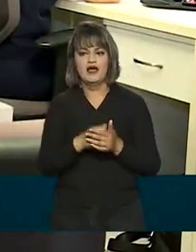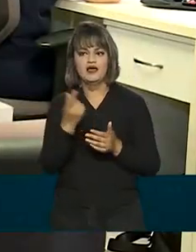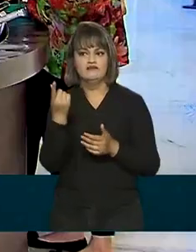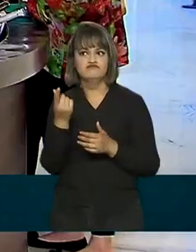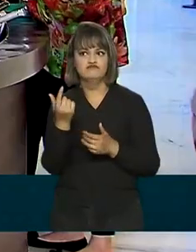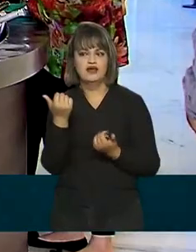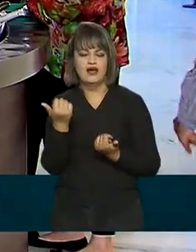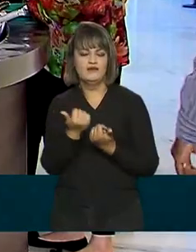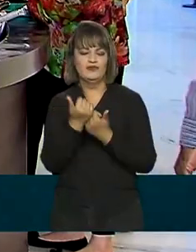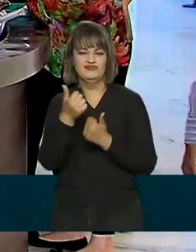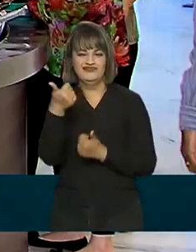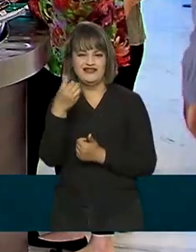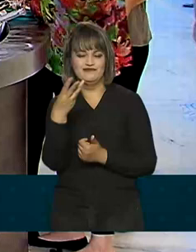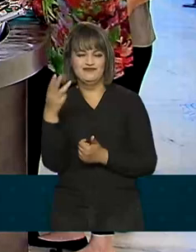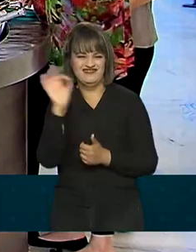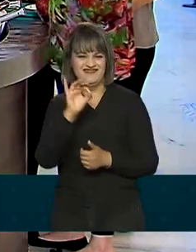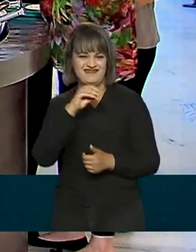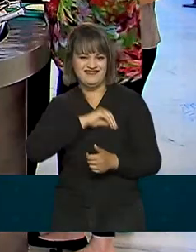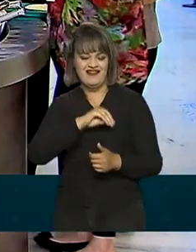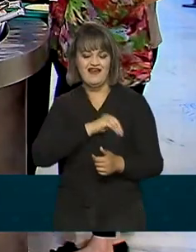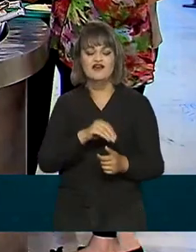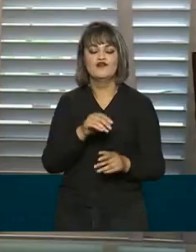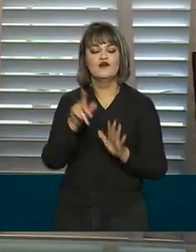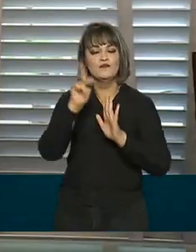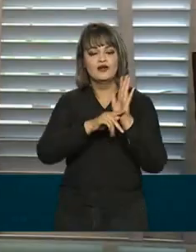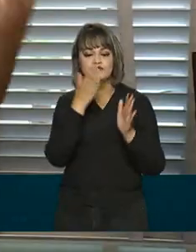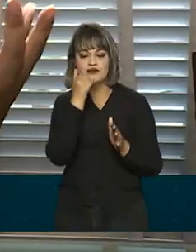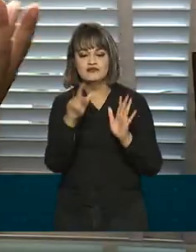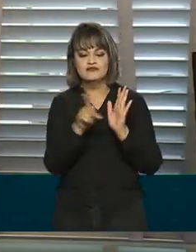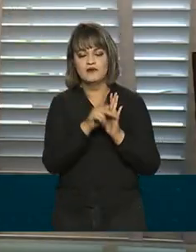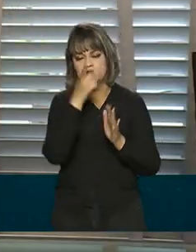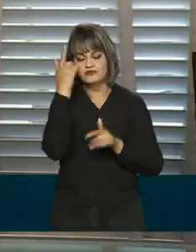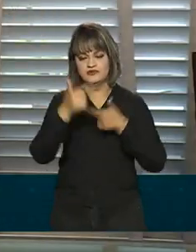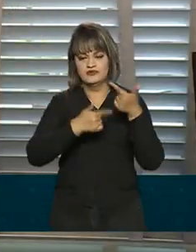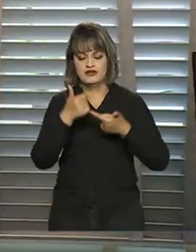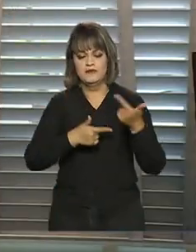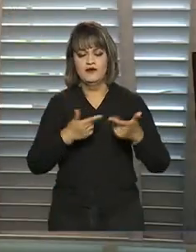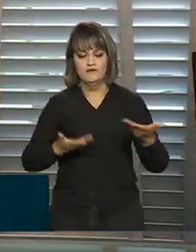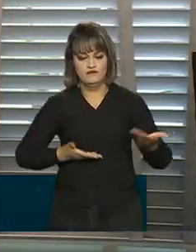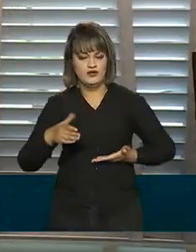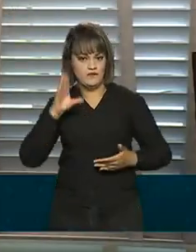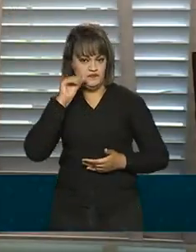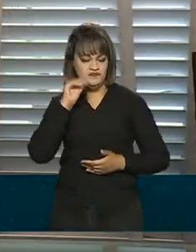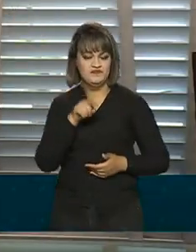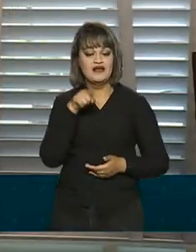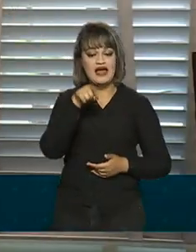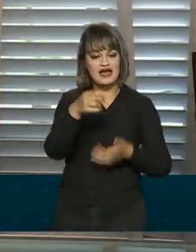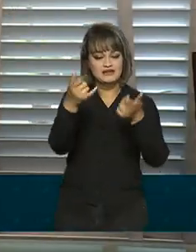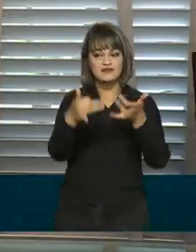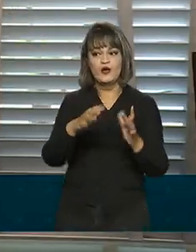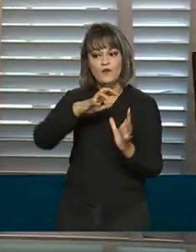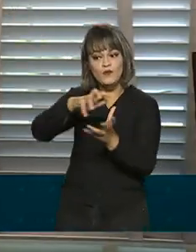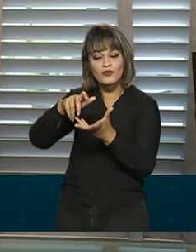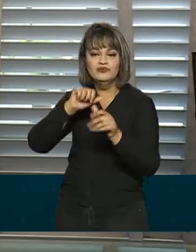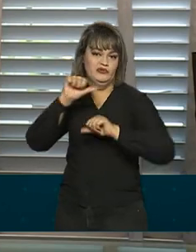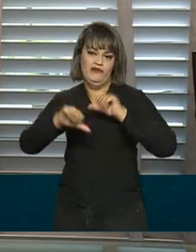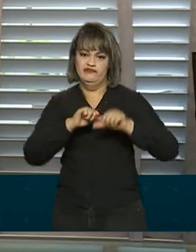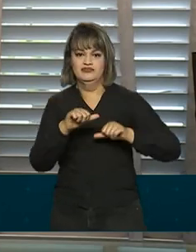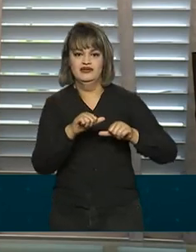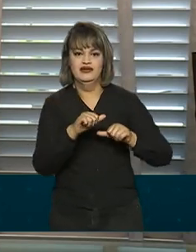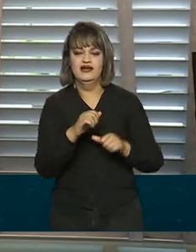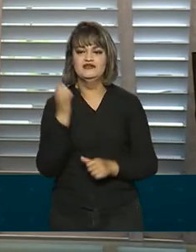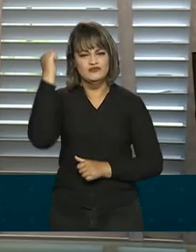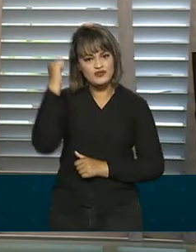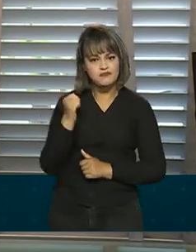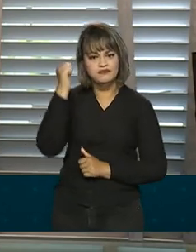natalina e programa de alimentação do trabalhador. O mundo mudou, por exemplo, agora com a questão do ponto eletrônico para